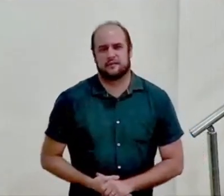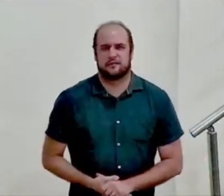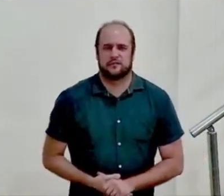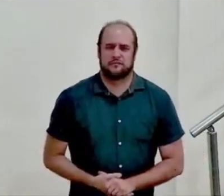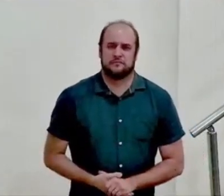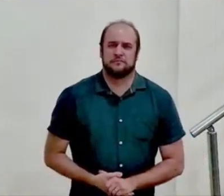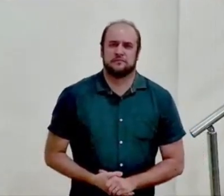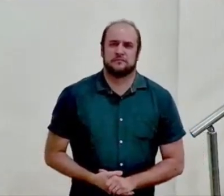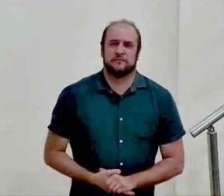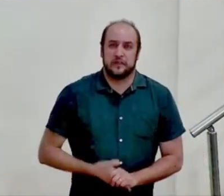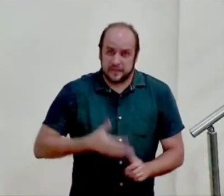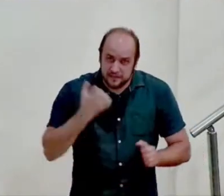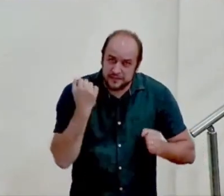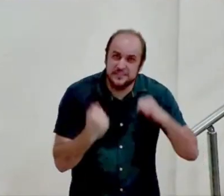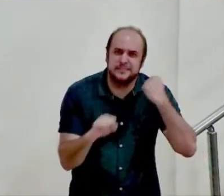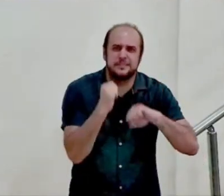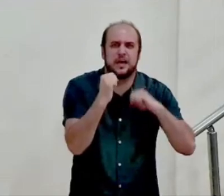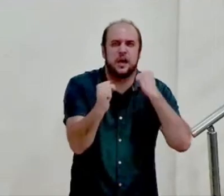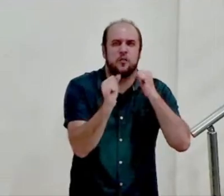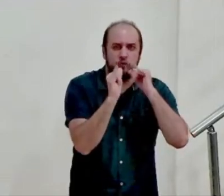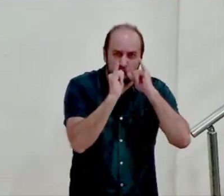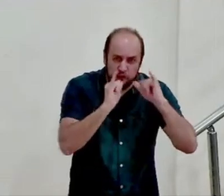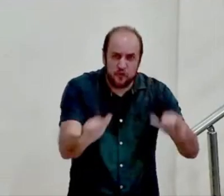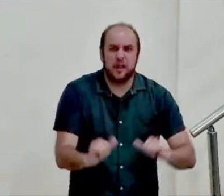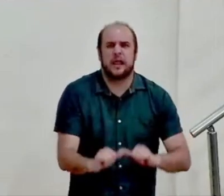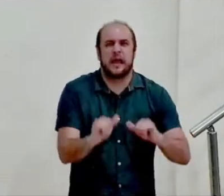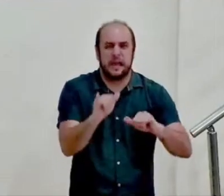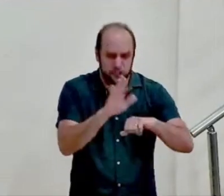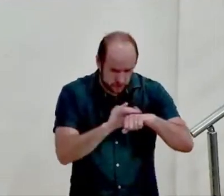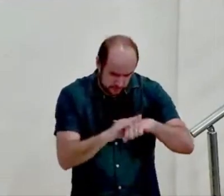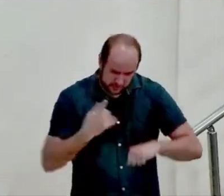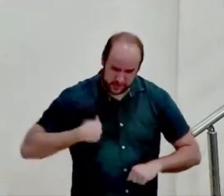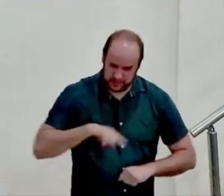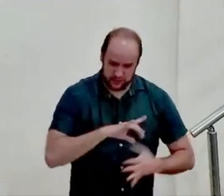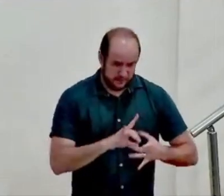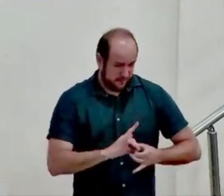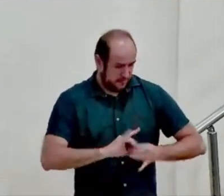este salmo chama a mim a você a abandonar a nossa própria justiça